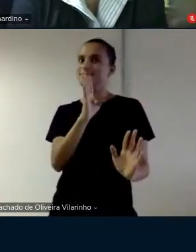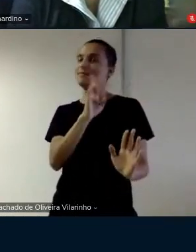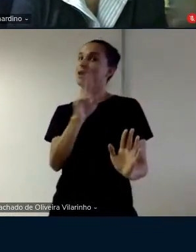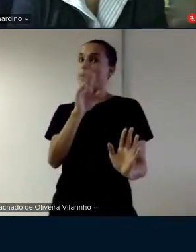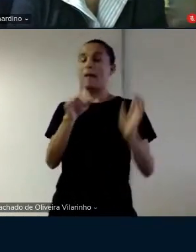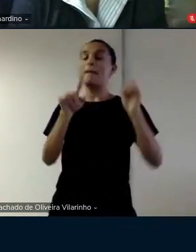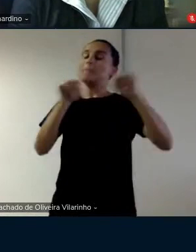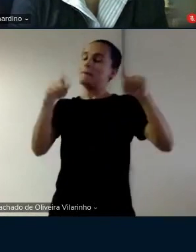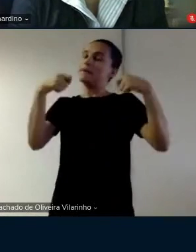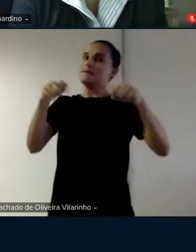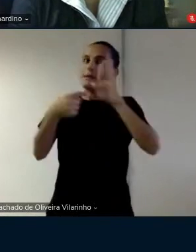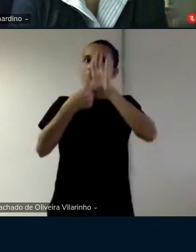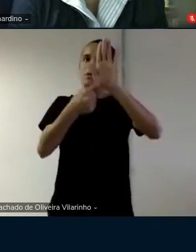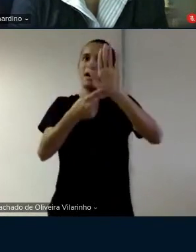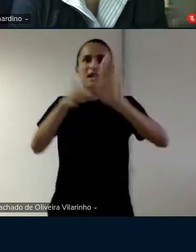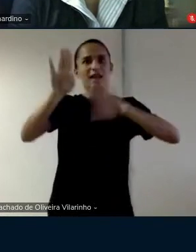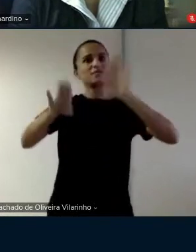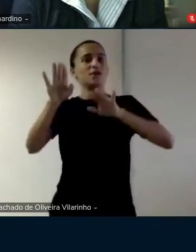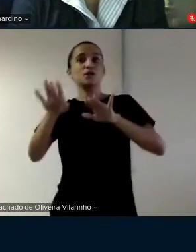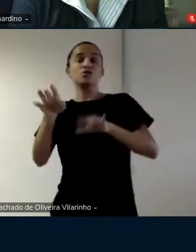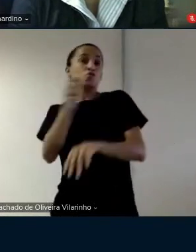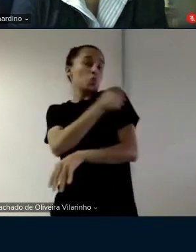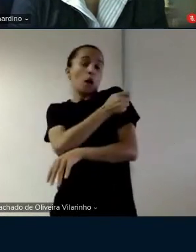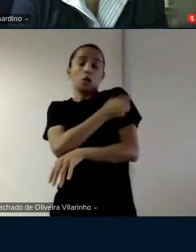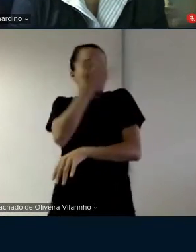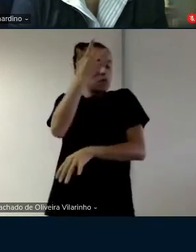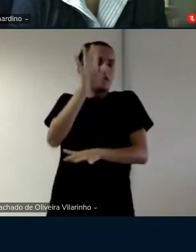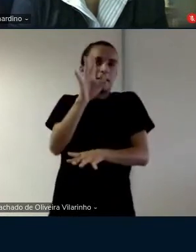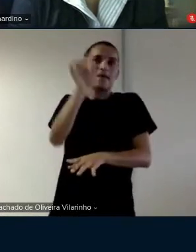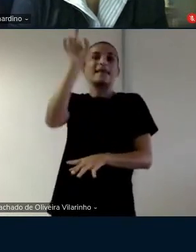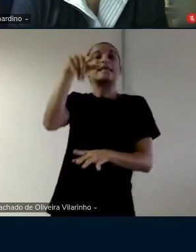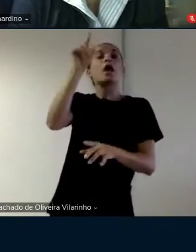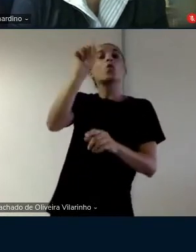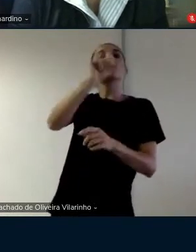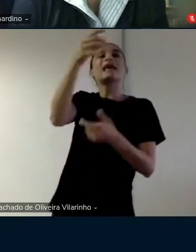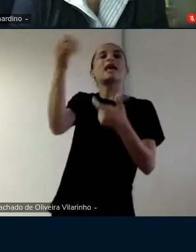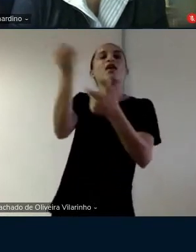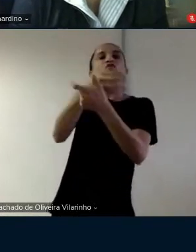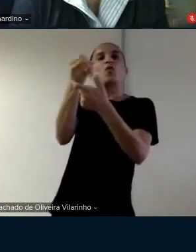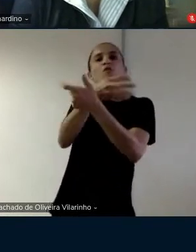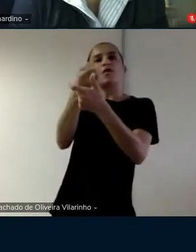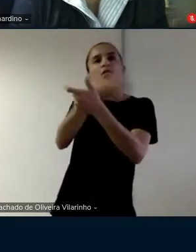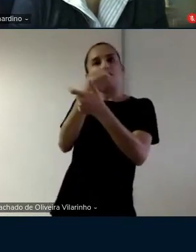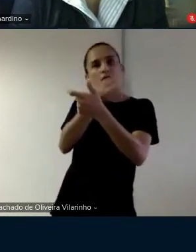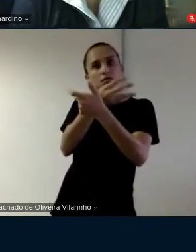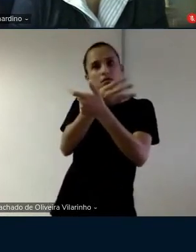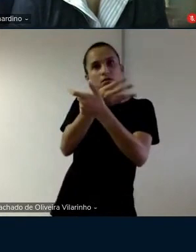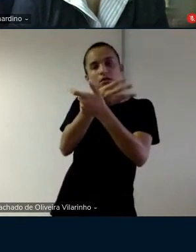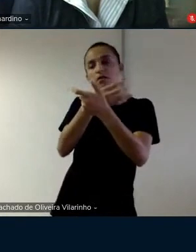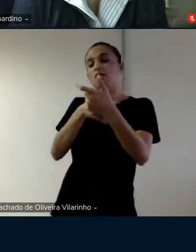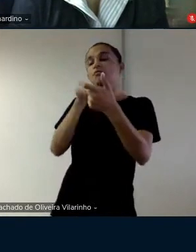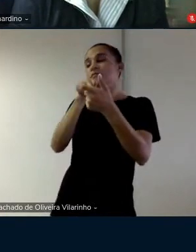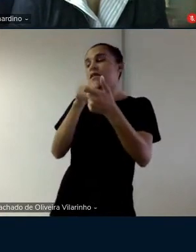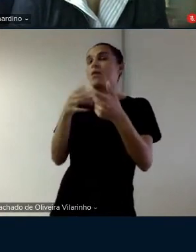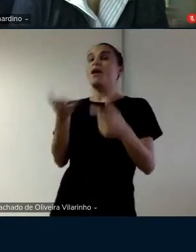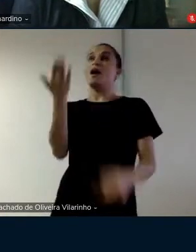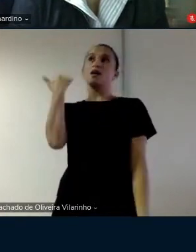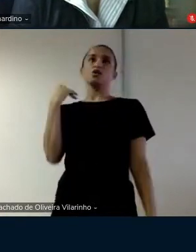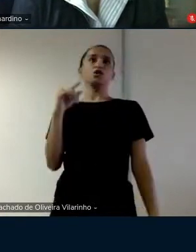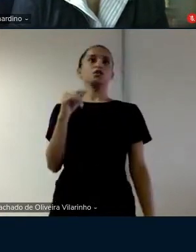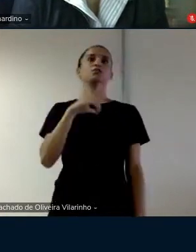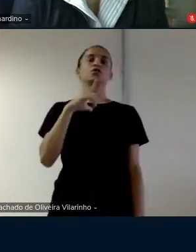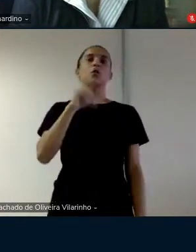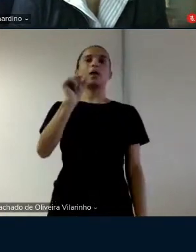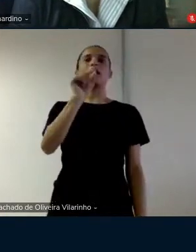aluno não sabe disso são neologismos né volte e delete deletar que agora já ficou comum a gente fala deletar pra